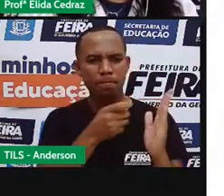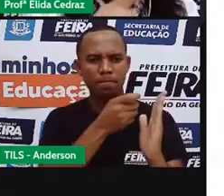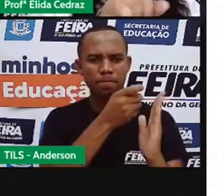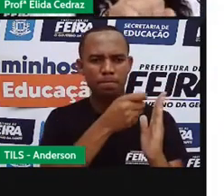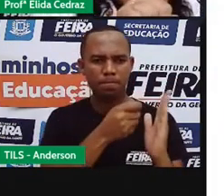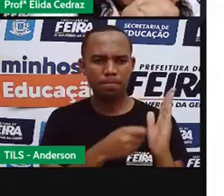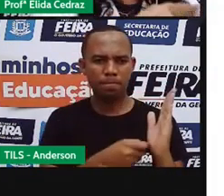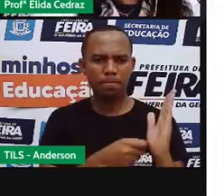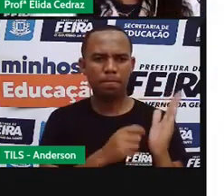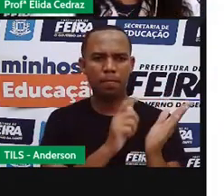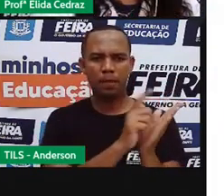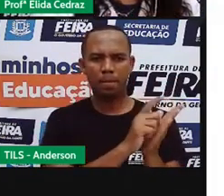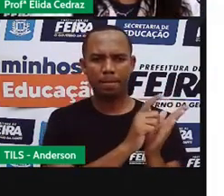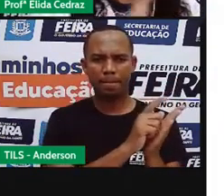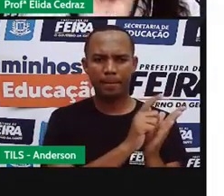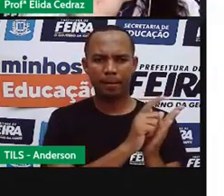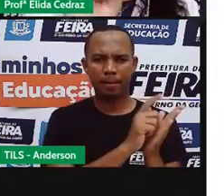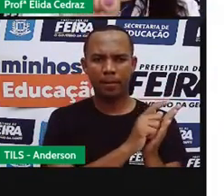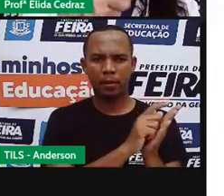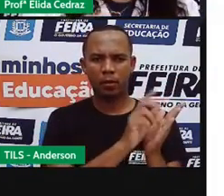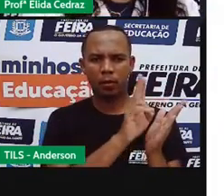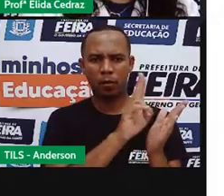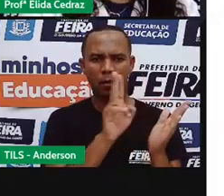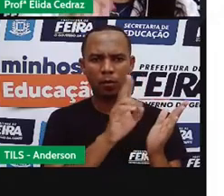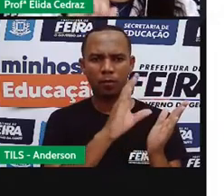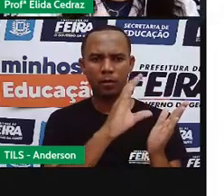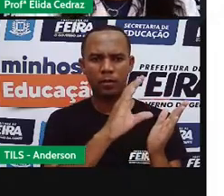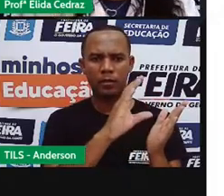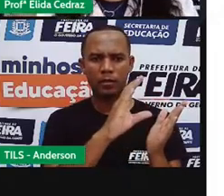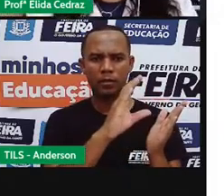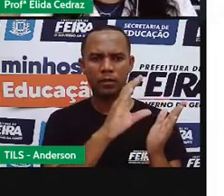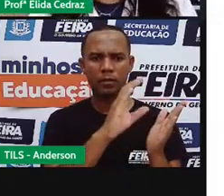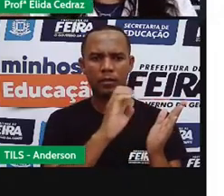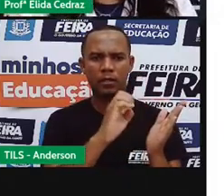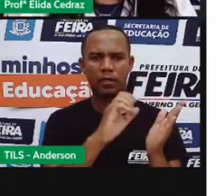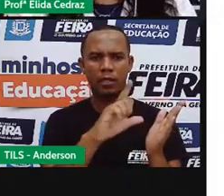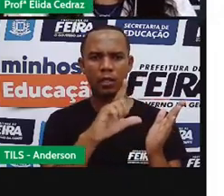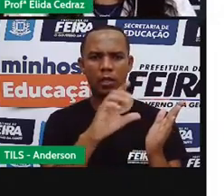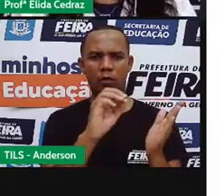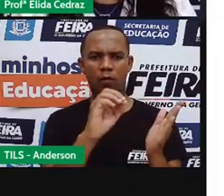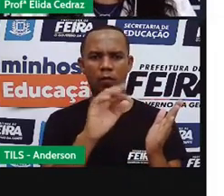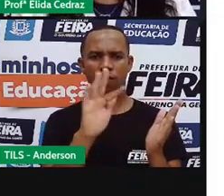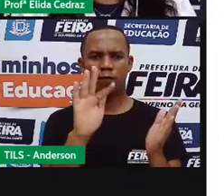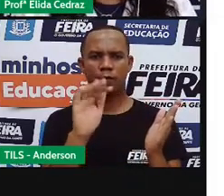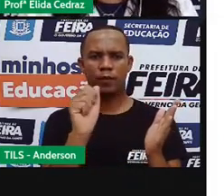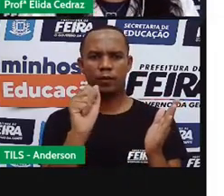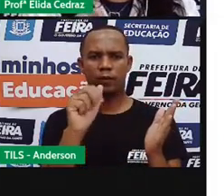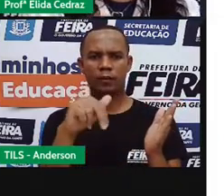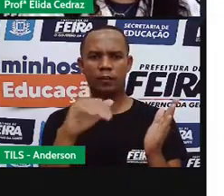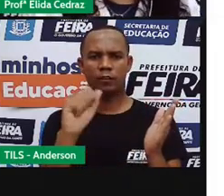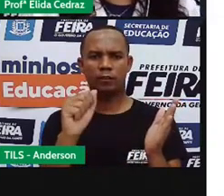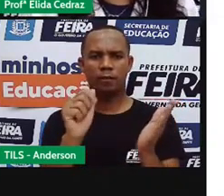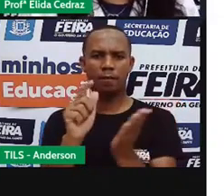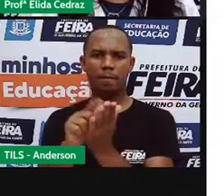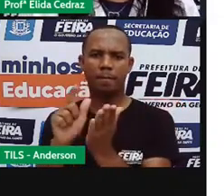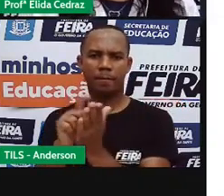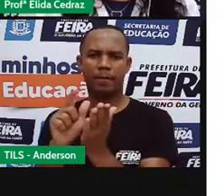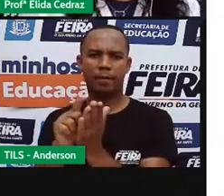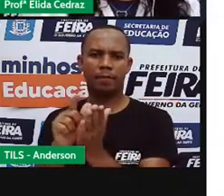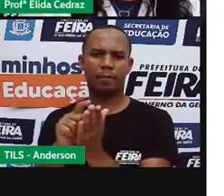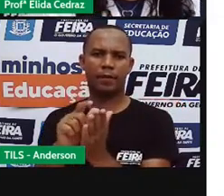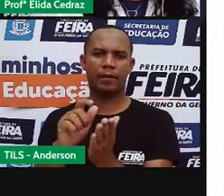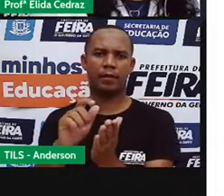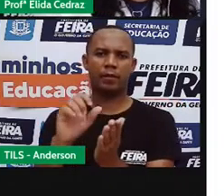colocar papel celofone, papel seda e papelão ou cartolim. E você vai me dizer,